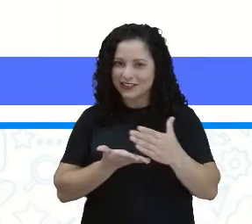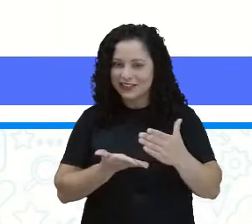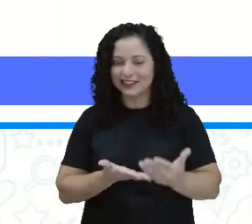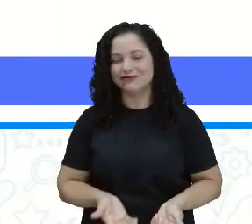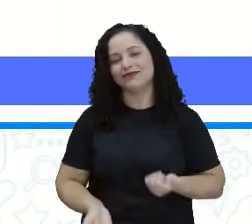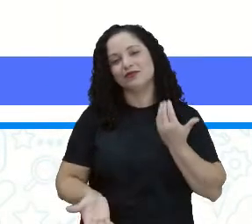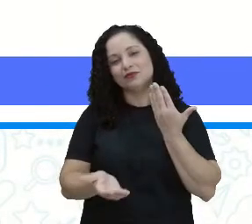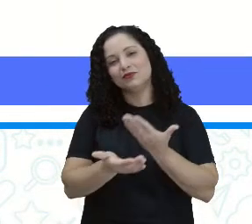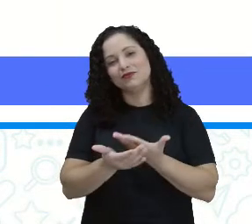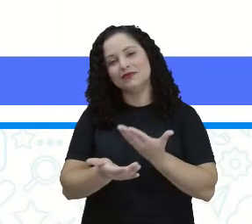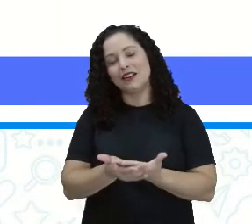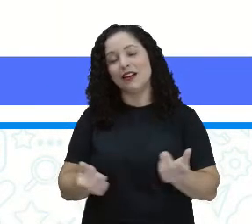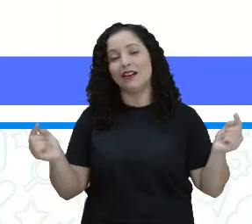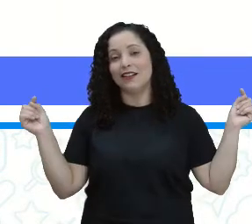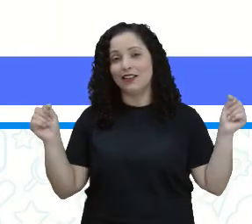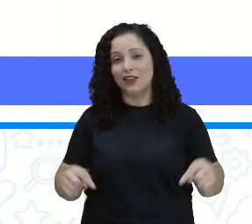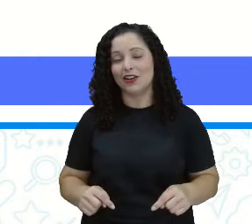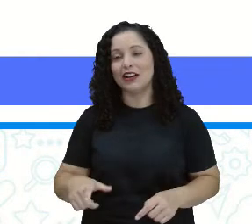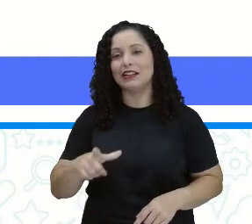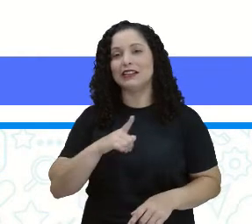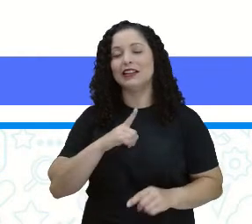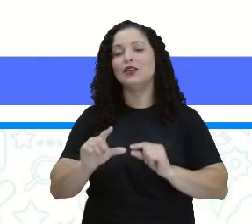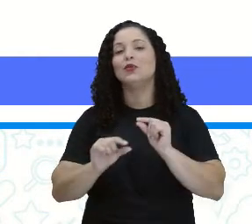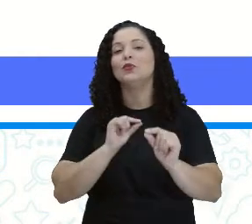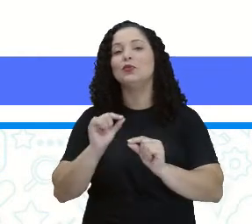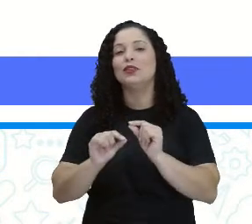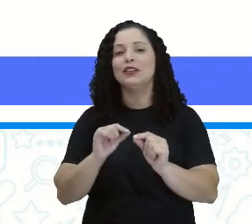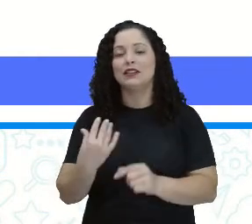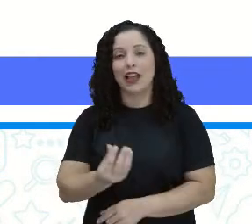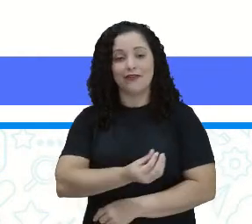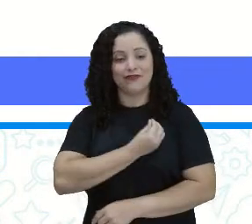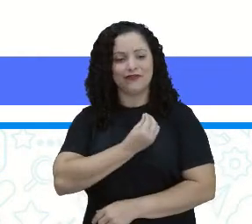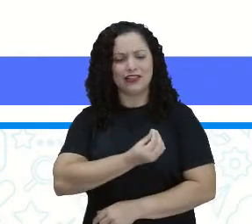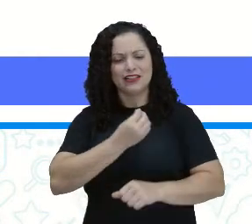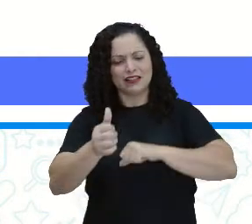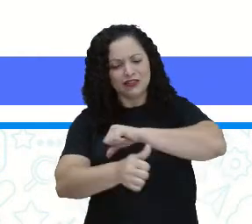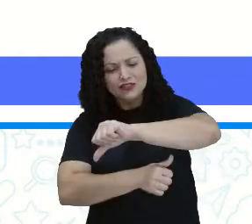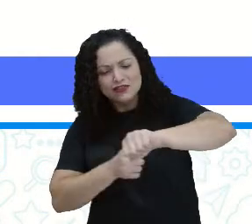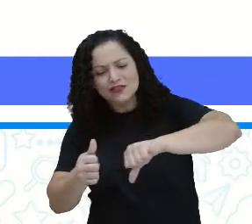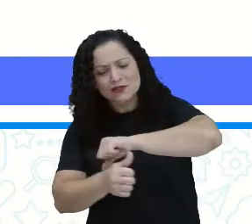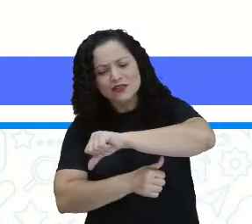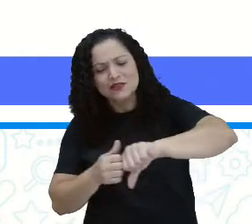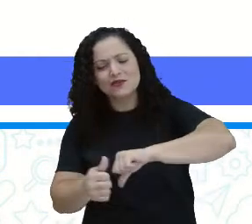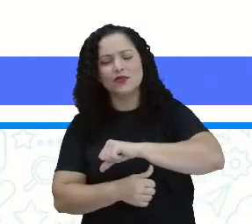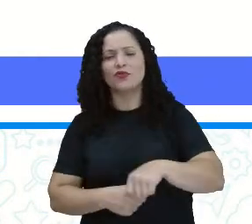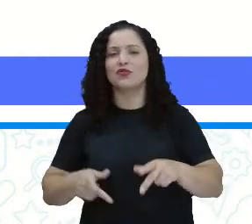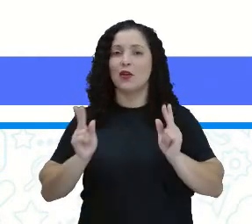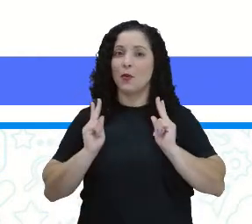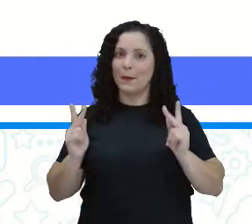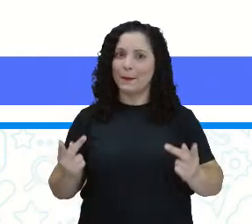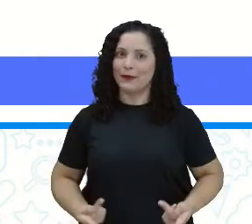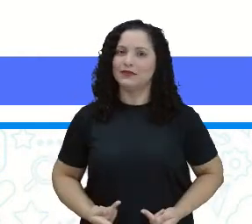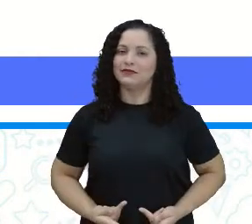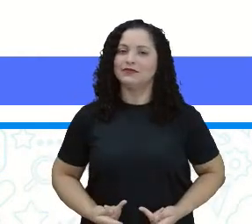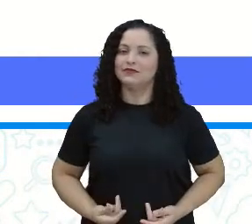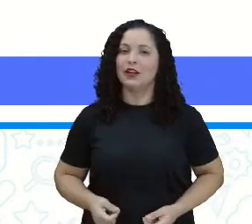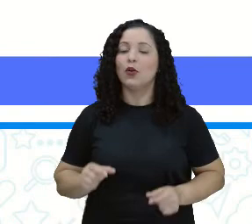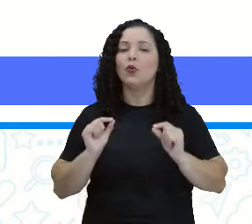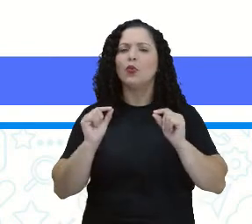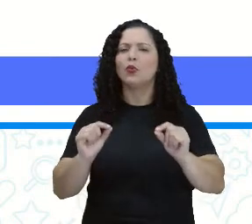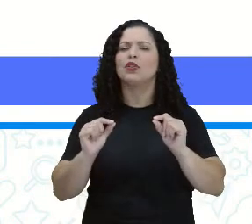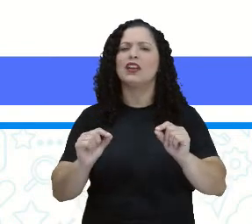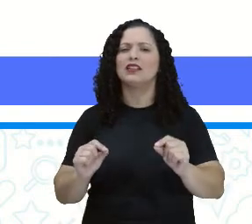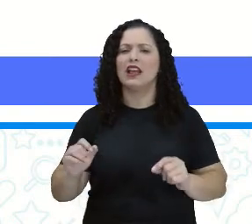Nesse estudo, veremos as fases da vida humana, as suas transformações. Lá, as nossas fases são de infância,